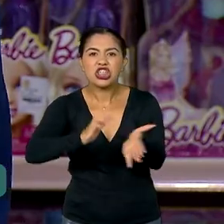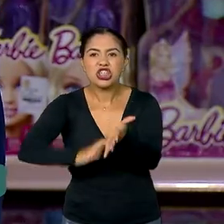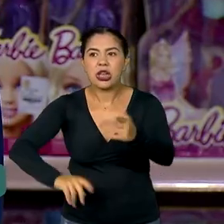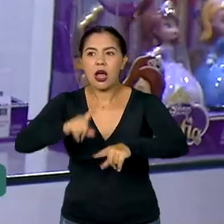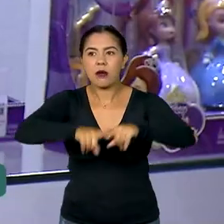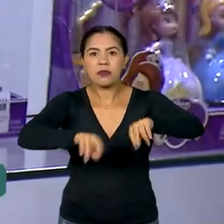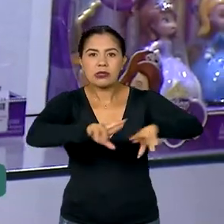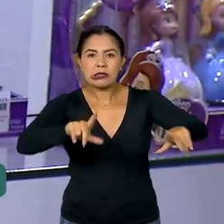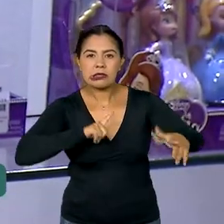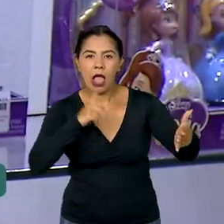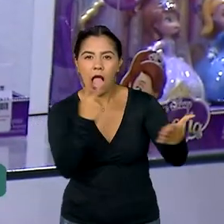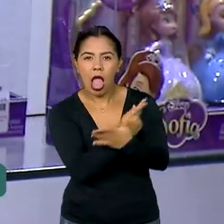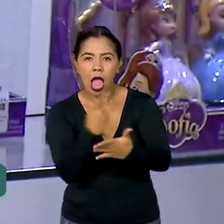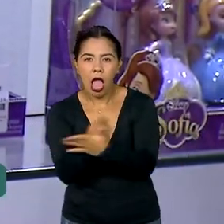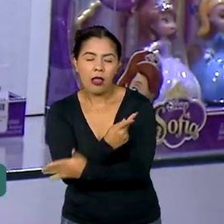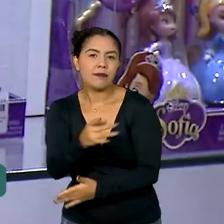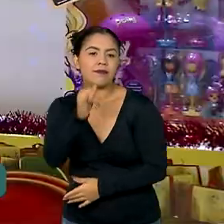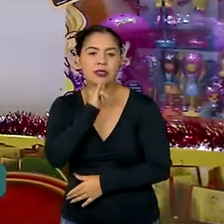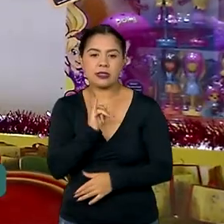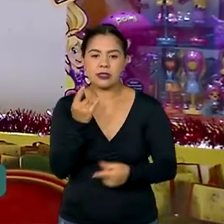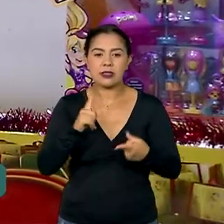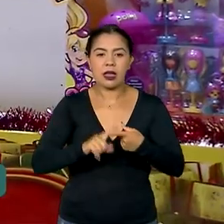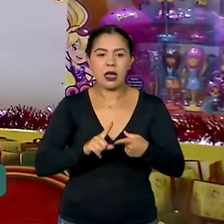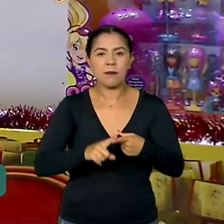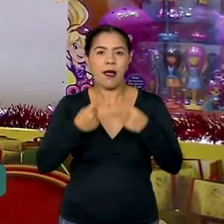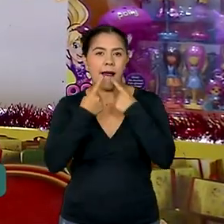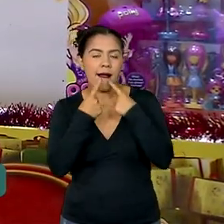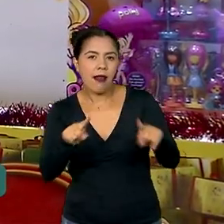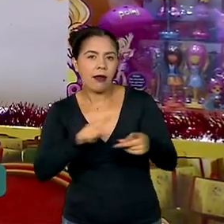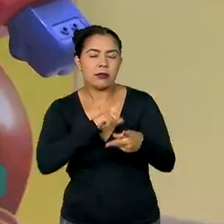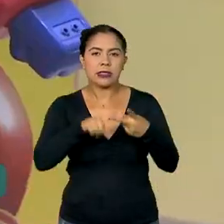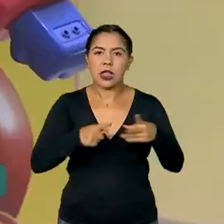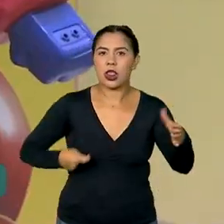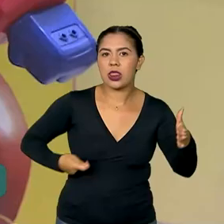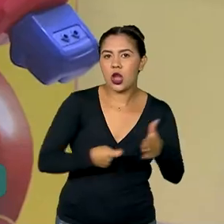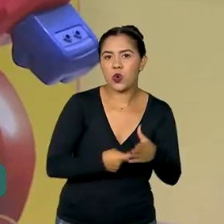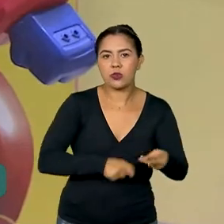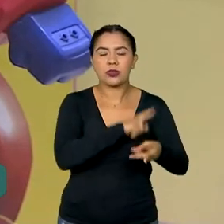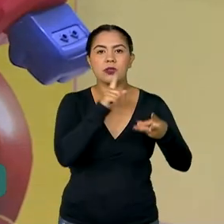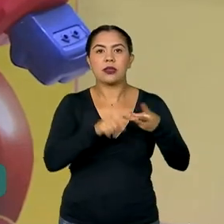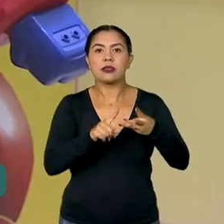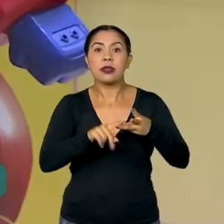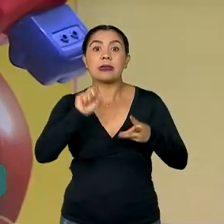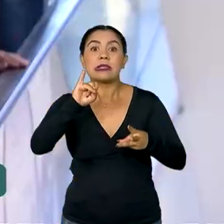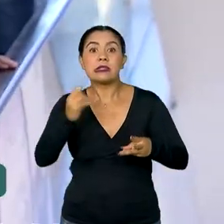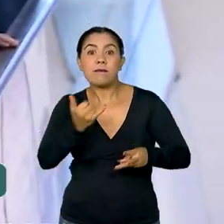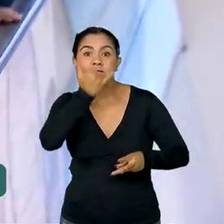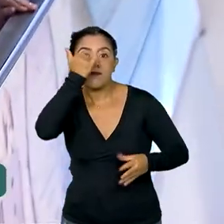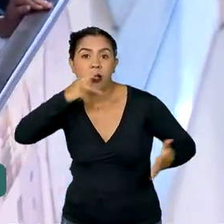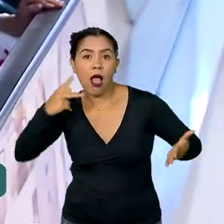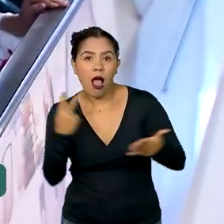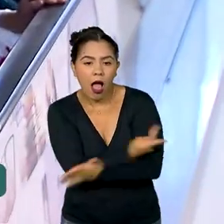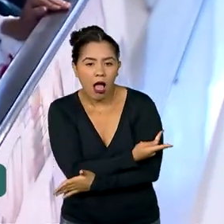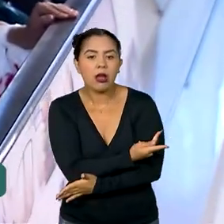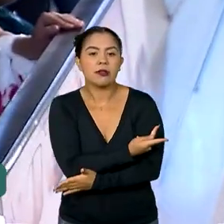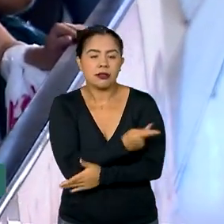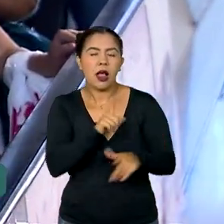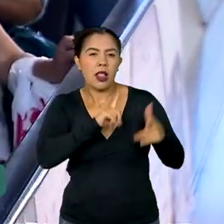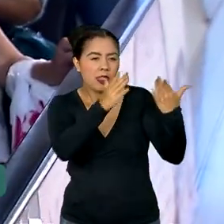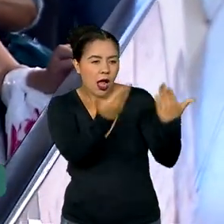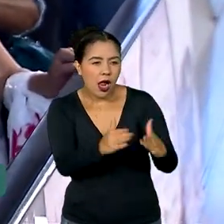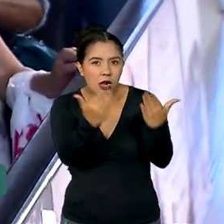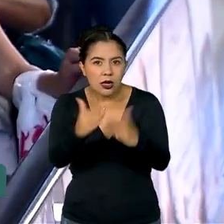irregularidade, o que inclui recalls, reclamações, denúncias e relatos de acidentes. Foram analisados